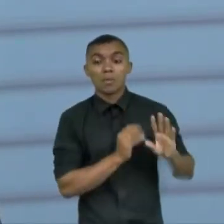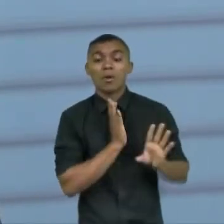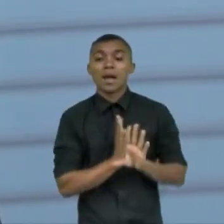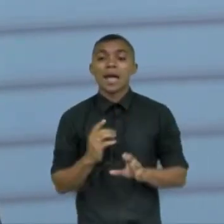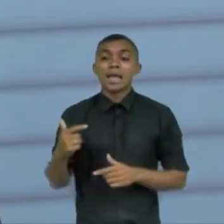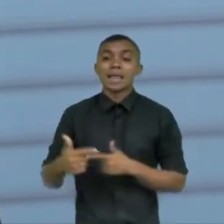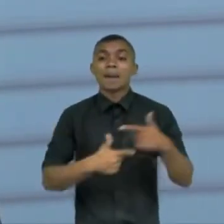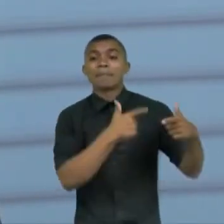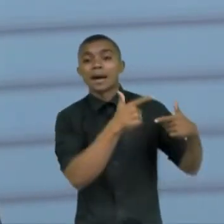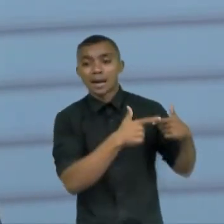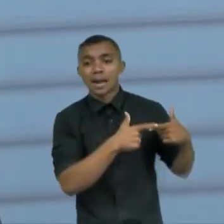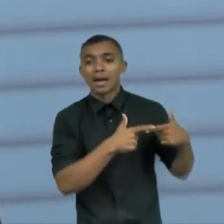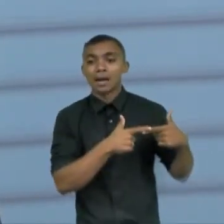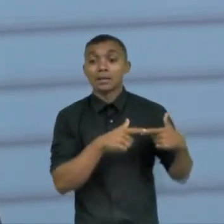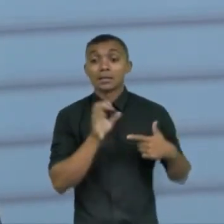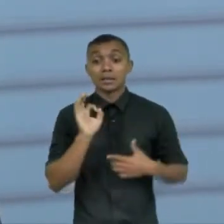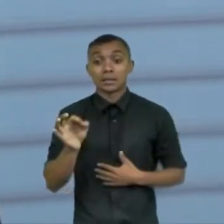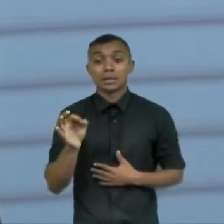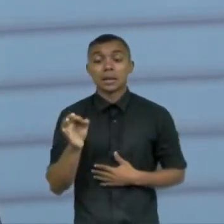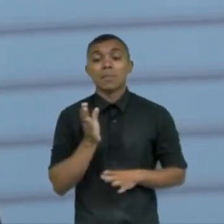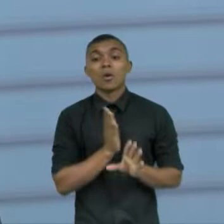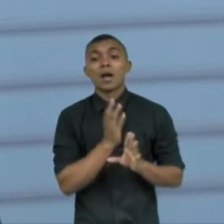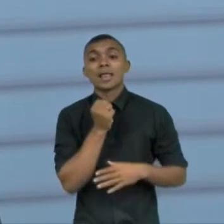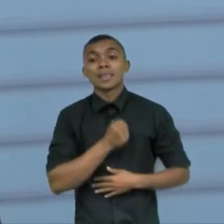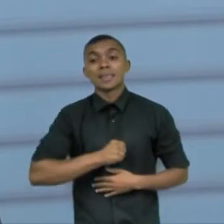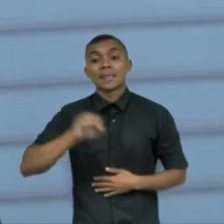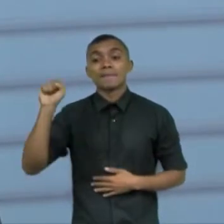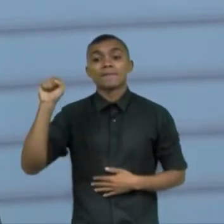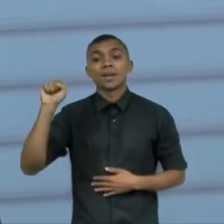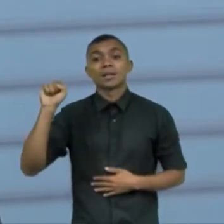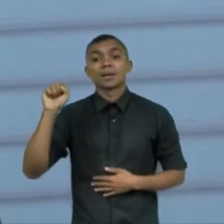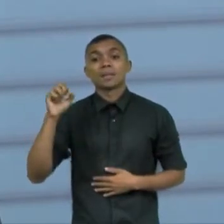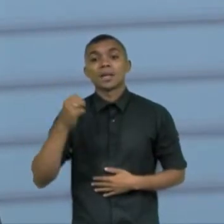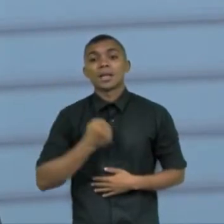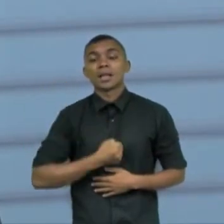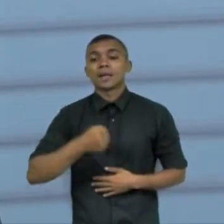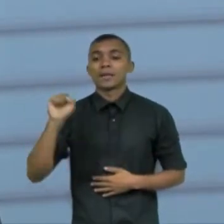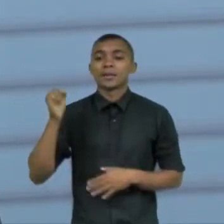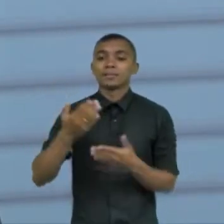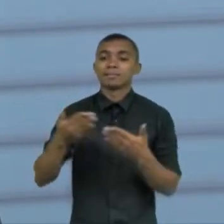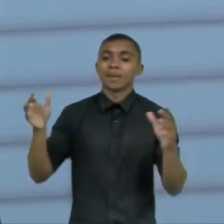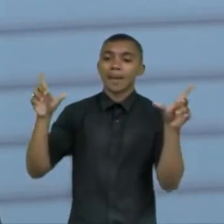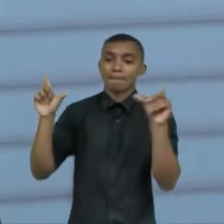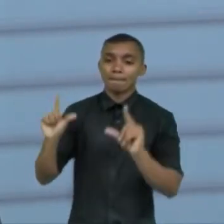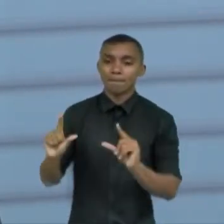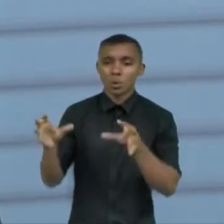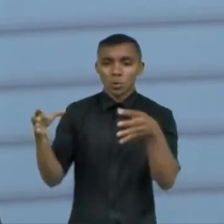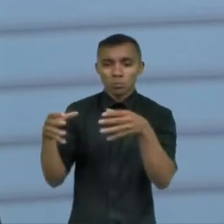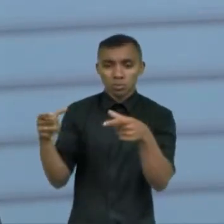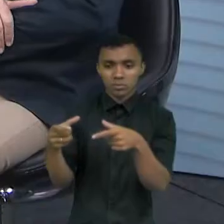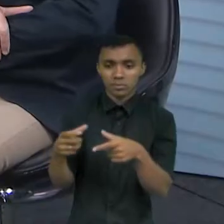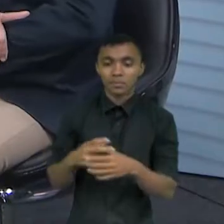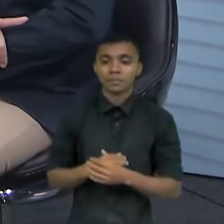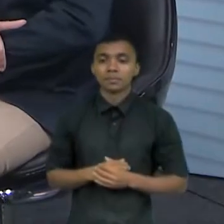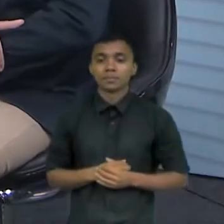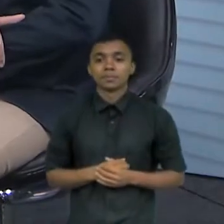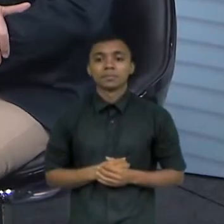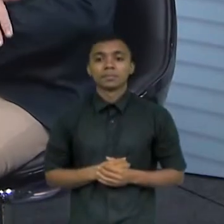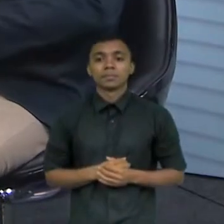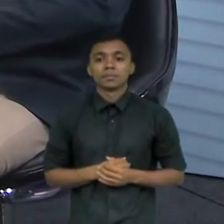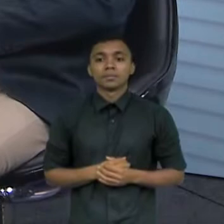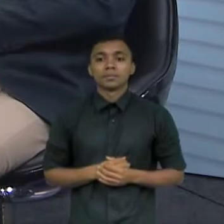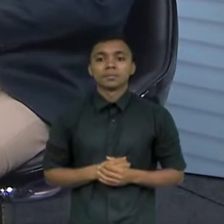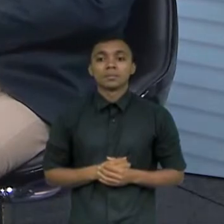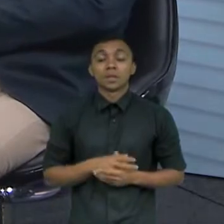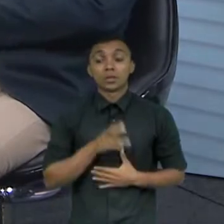prol do que for preciso em defesa dessas minorias vamos dizer assim né bom doutora Fabiana todo